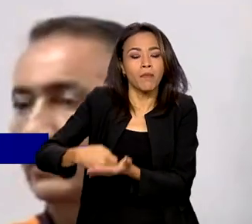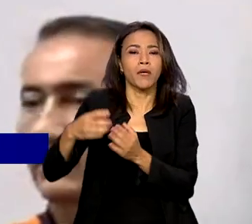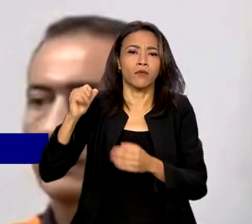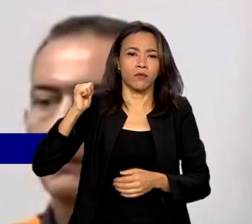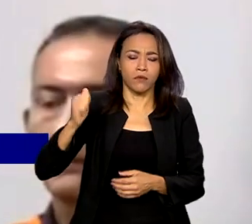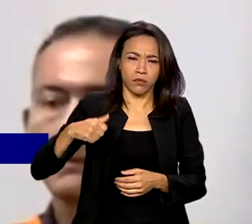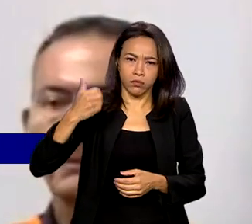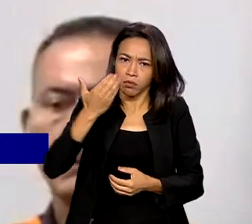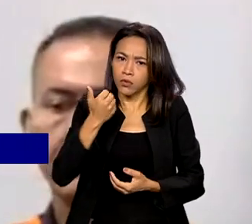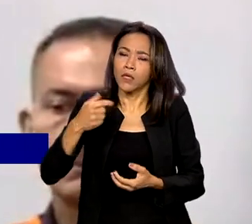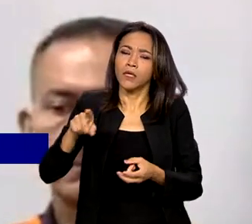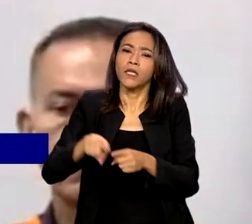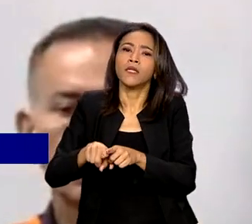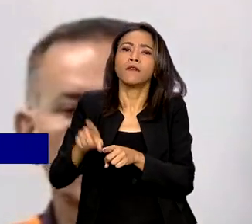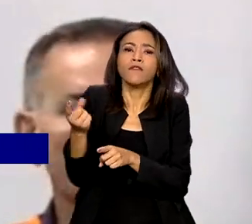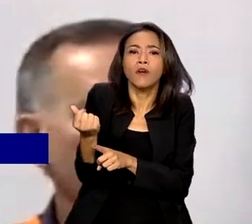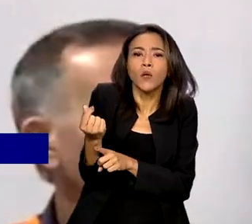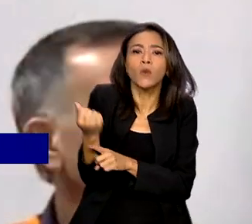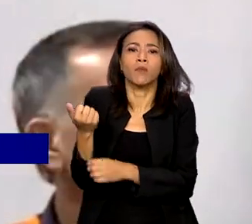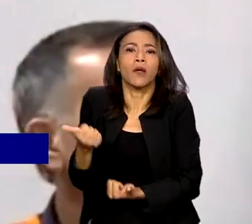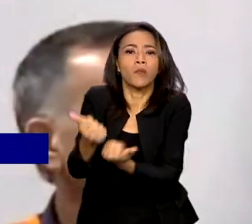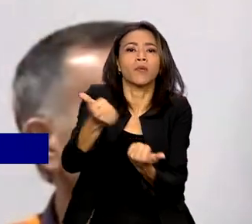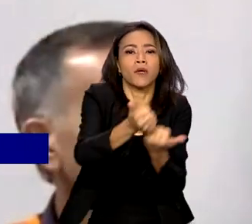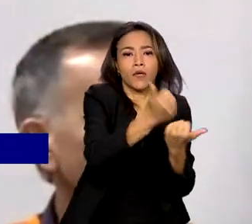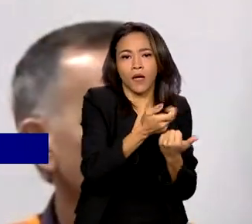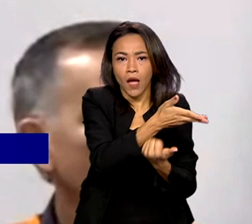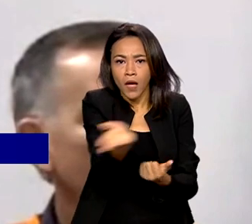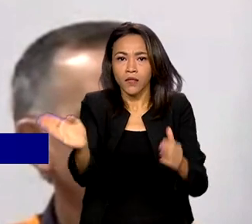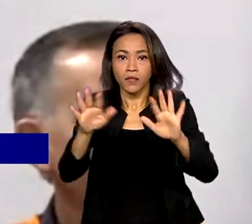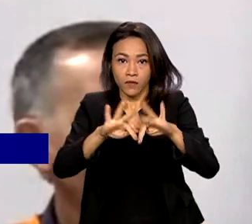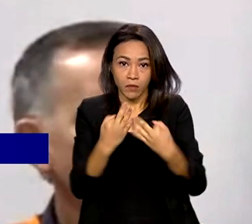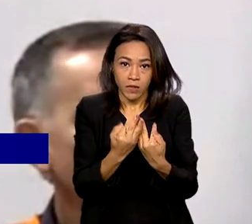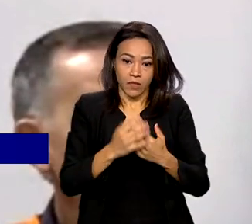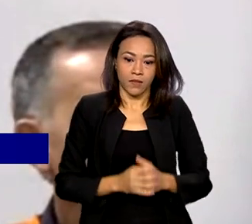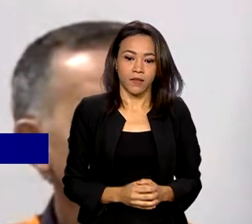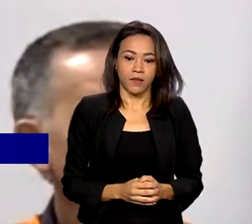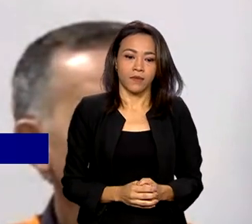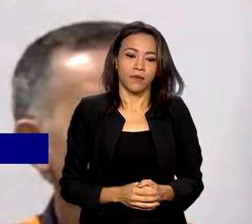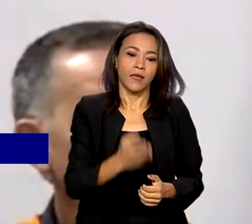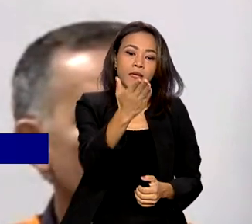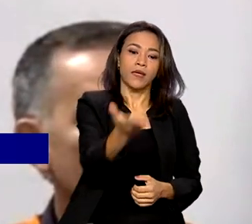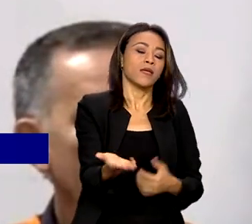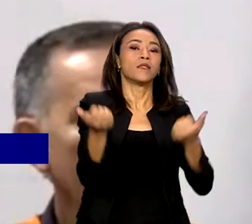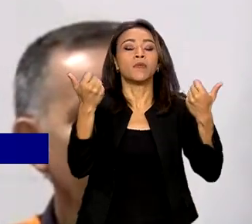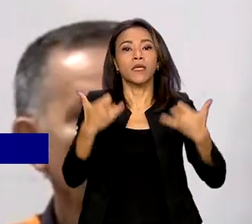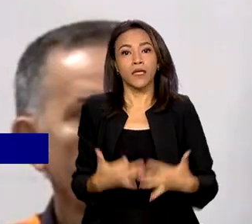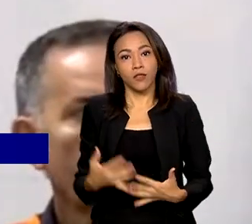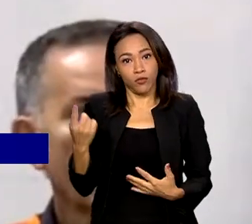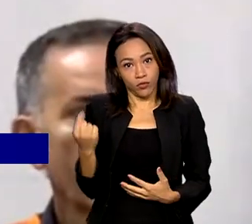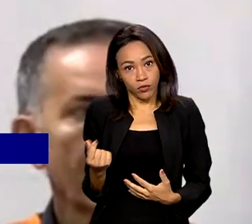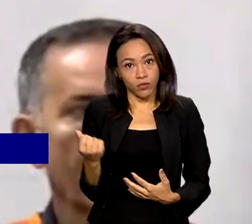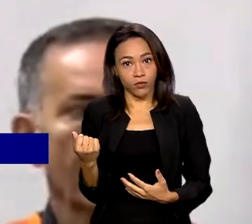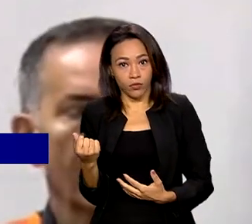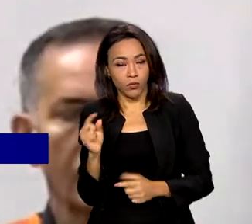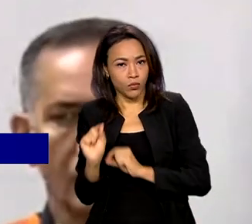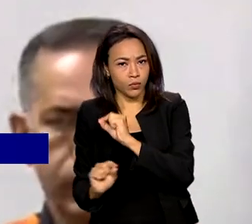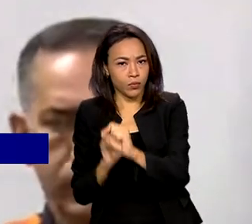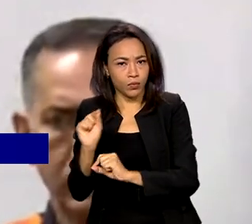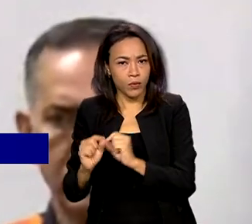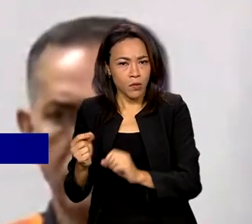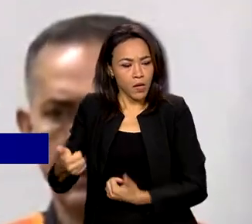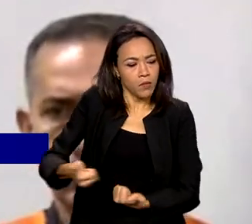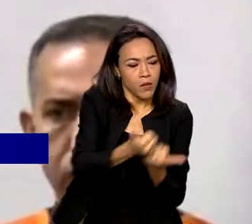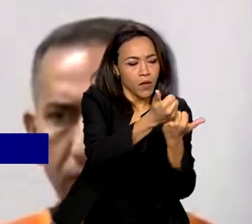por família desabrigada. É aquele recurso para o primeiro momento, ali para cuidar de